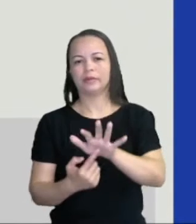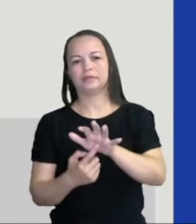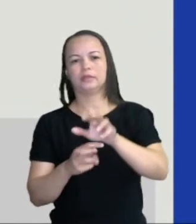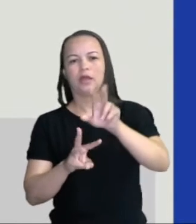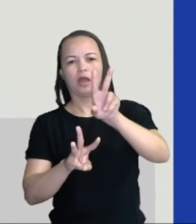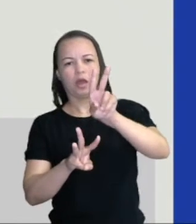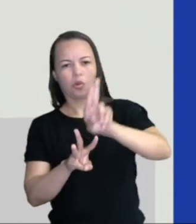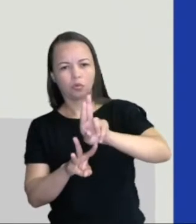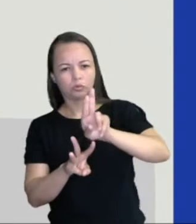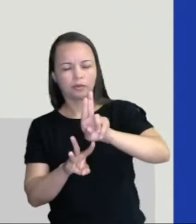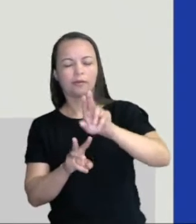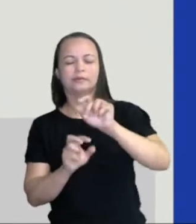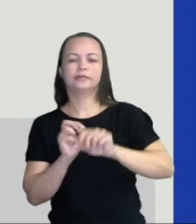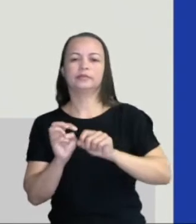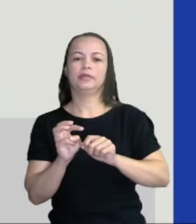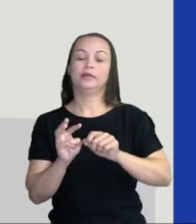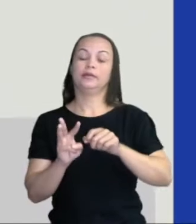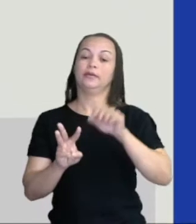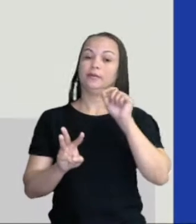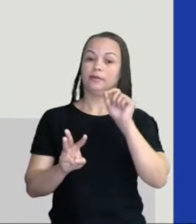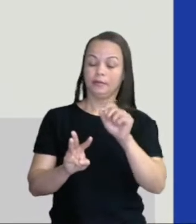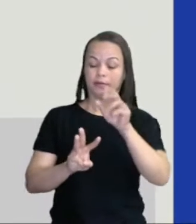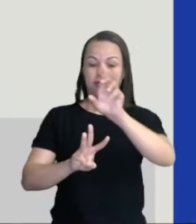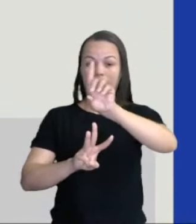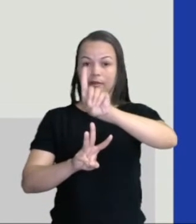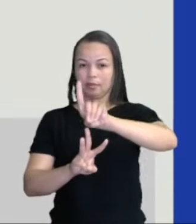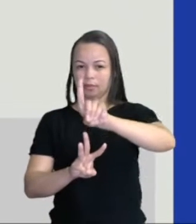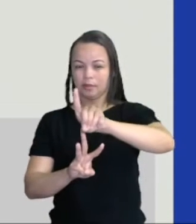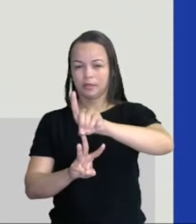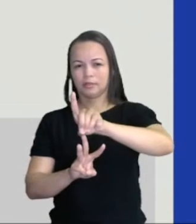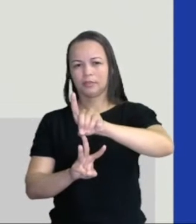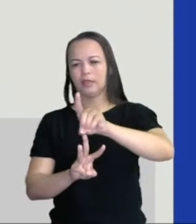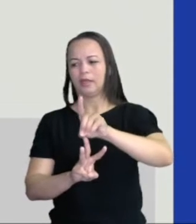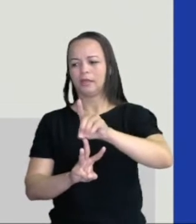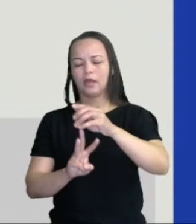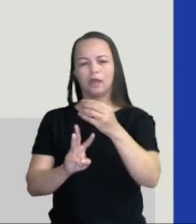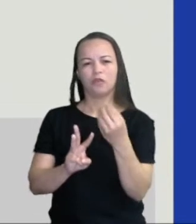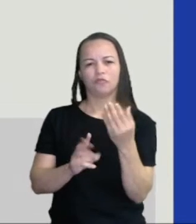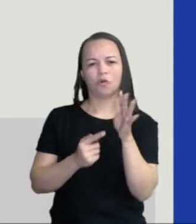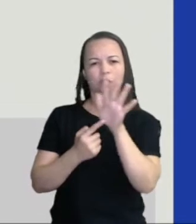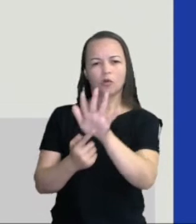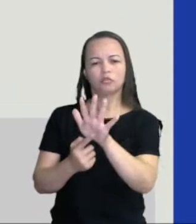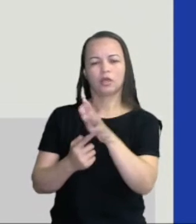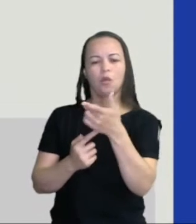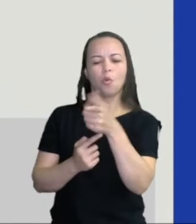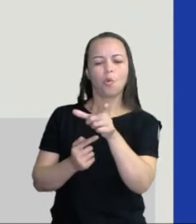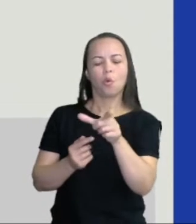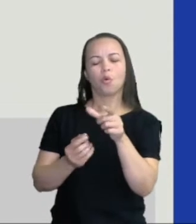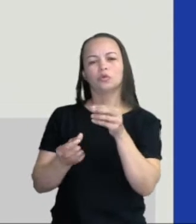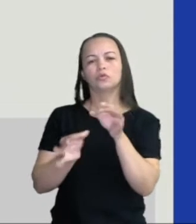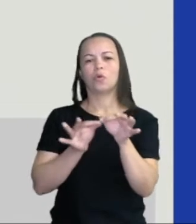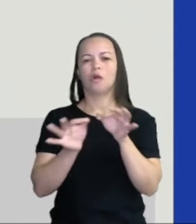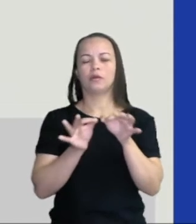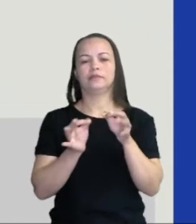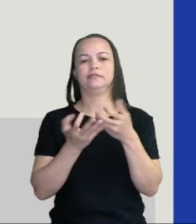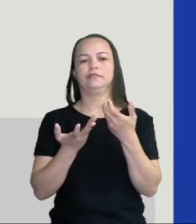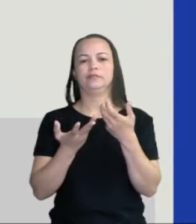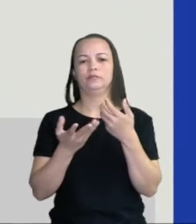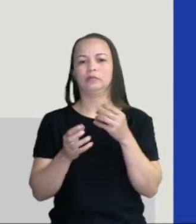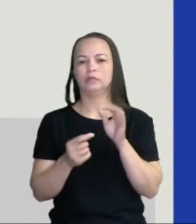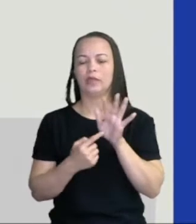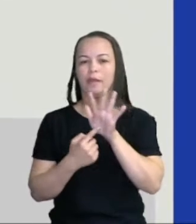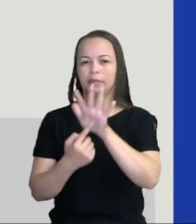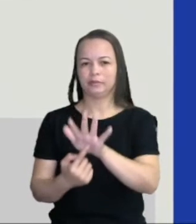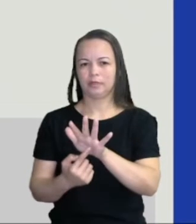E na dezena, eu vou adicionar aos outros algarismos, o algarismo que representa a ordem da